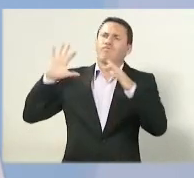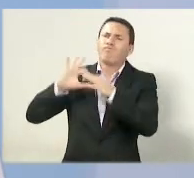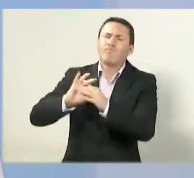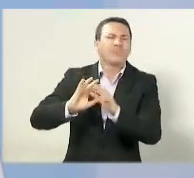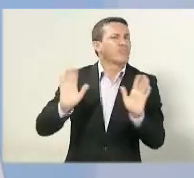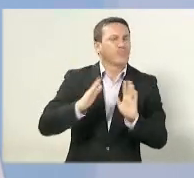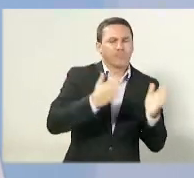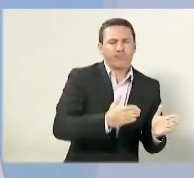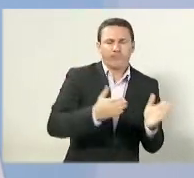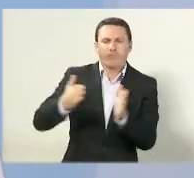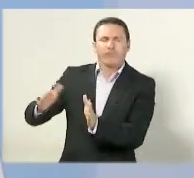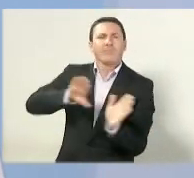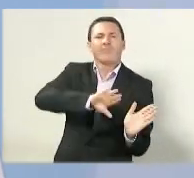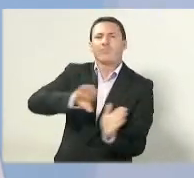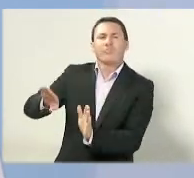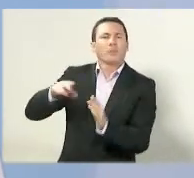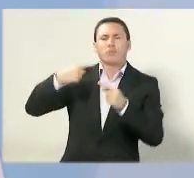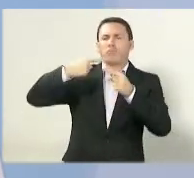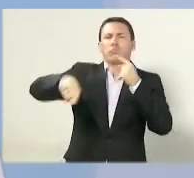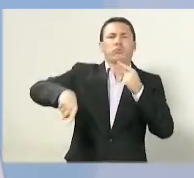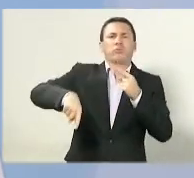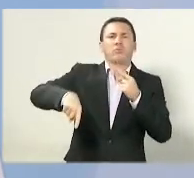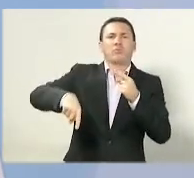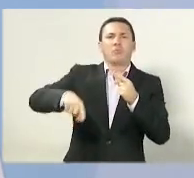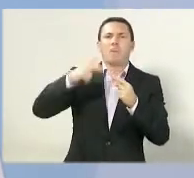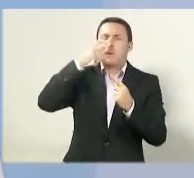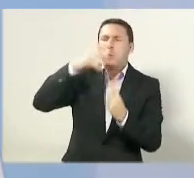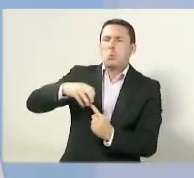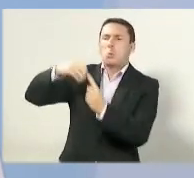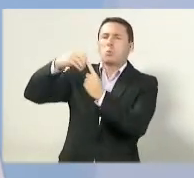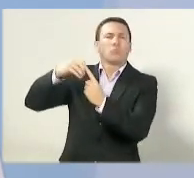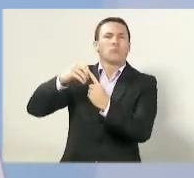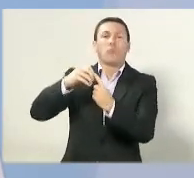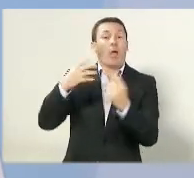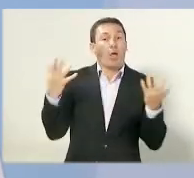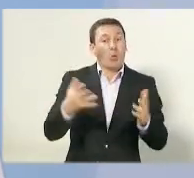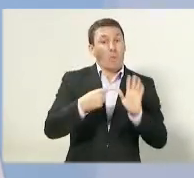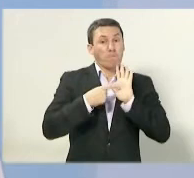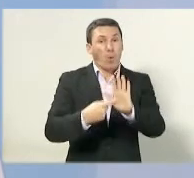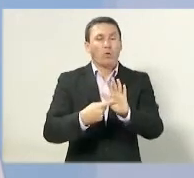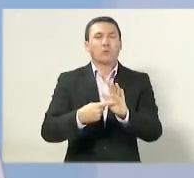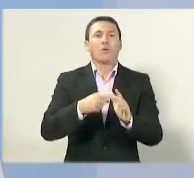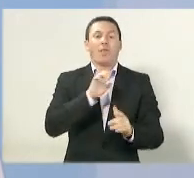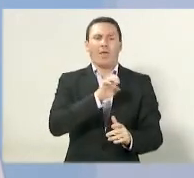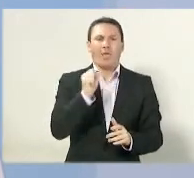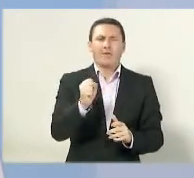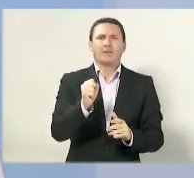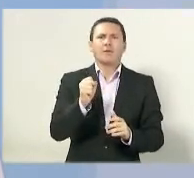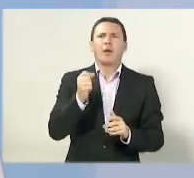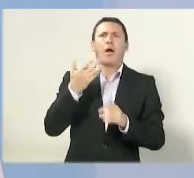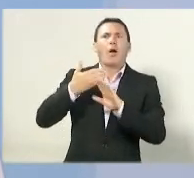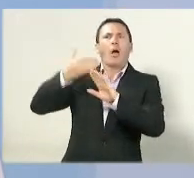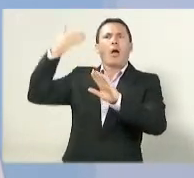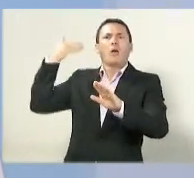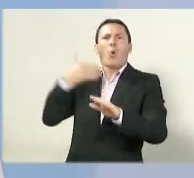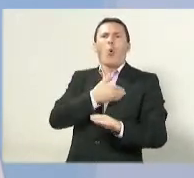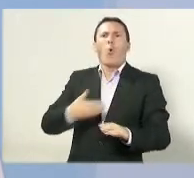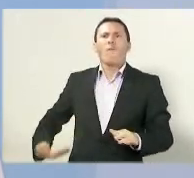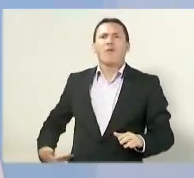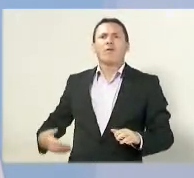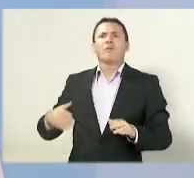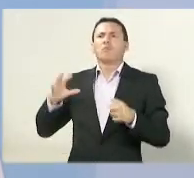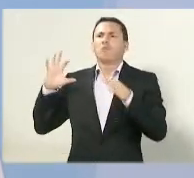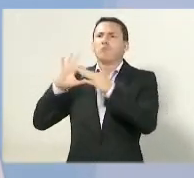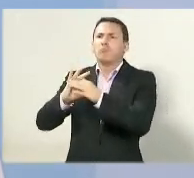no momento da eleição, já não se apresenta tão unificada assim. Portanto, nos colocamos como alternativa àqueles e